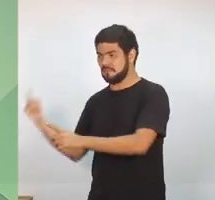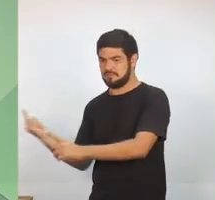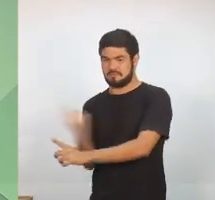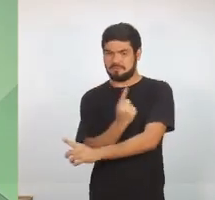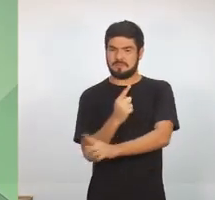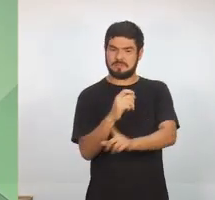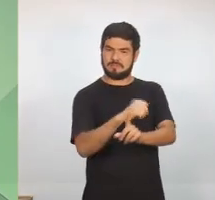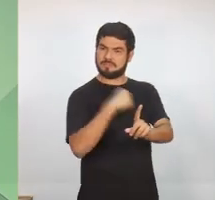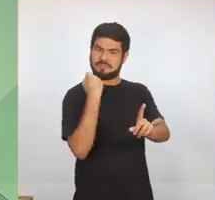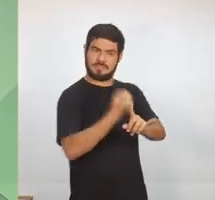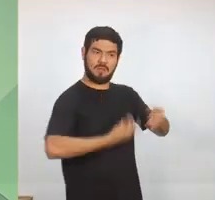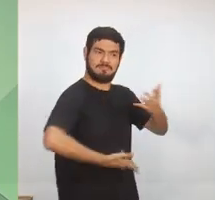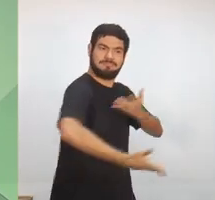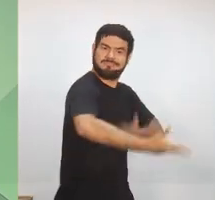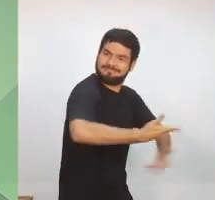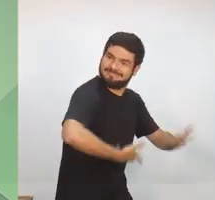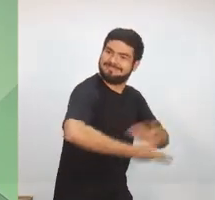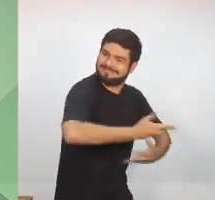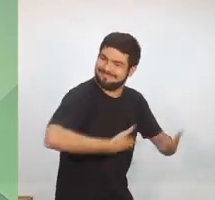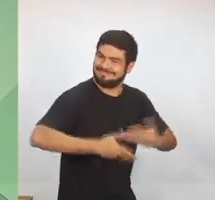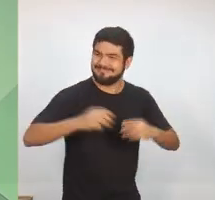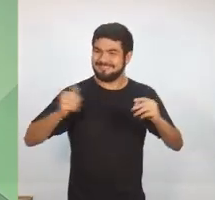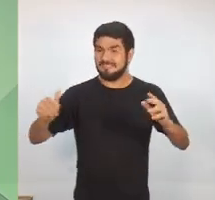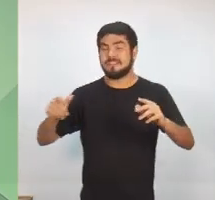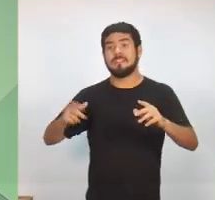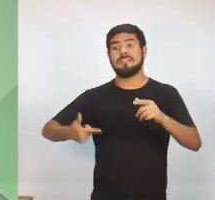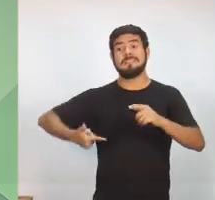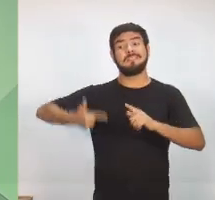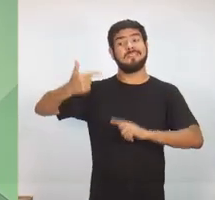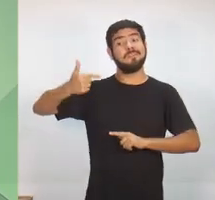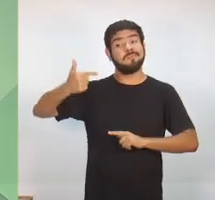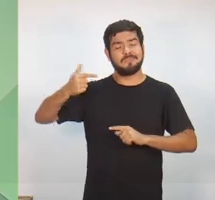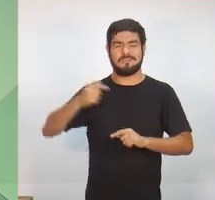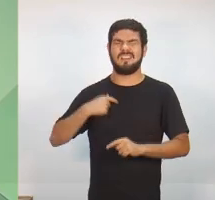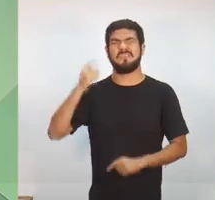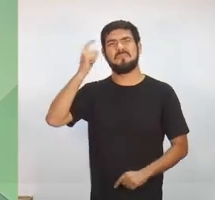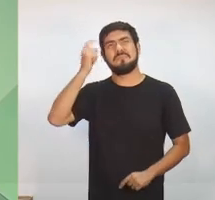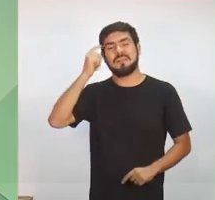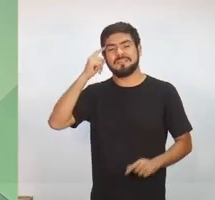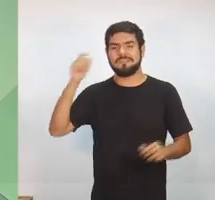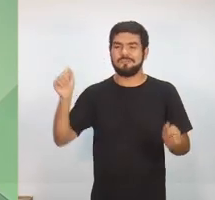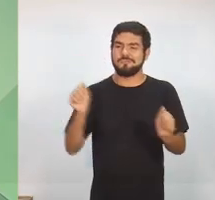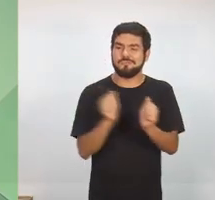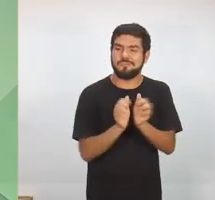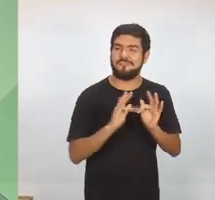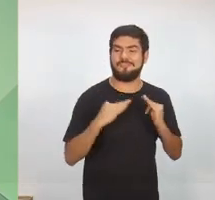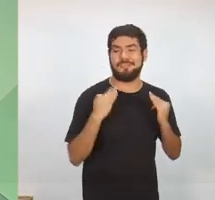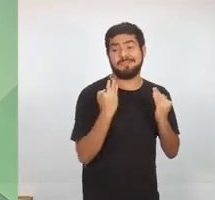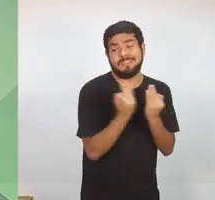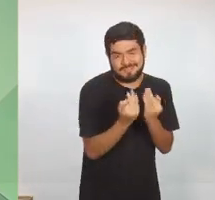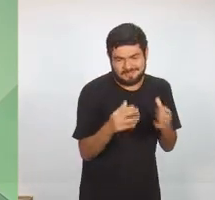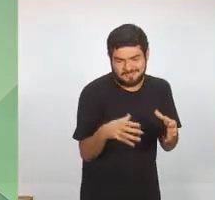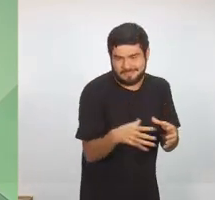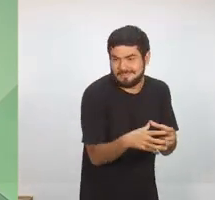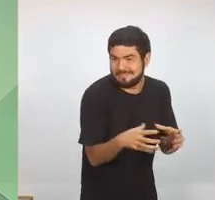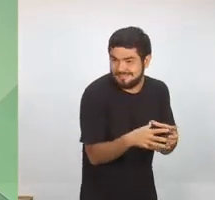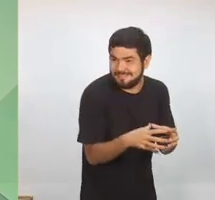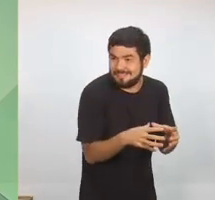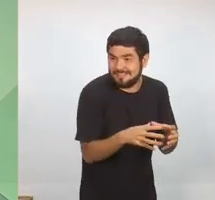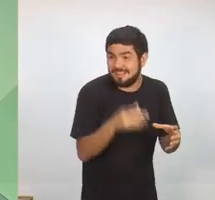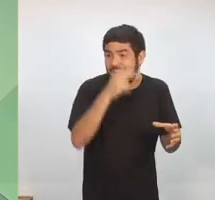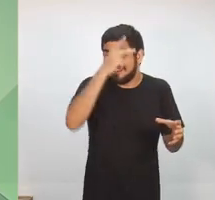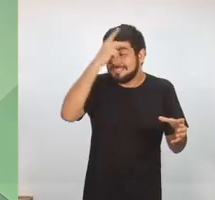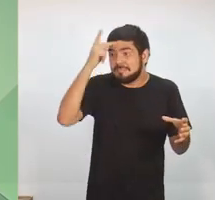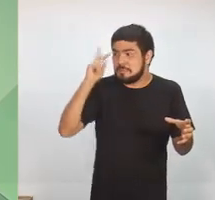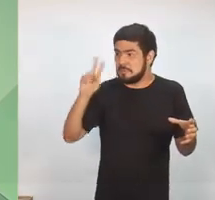Segundo, eu penso que a convivência com a família ajuda muito nesse processo. Essas pessoas ficam